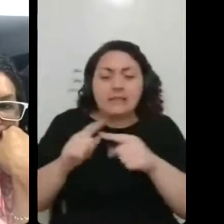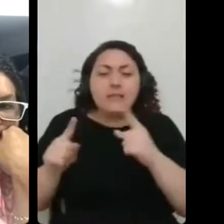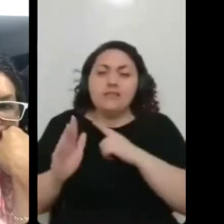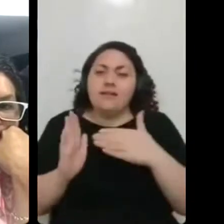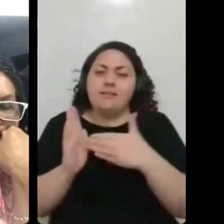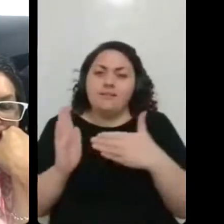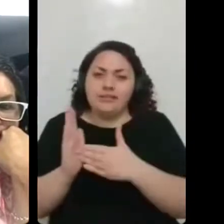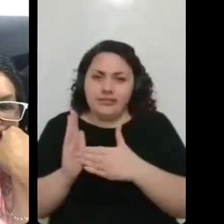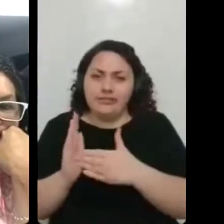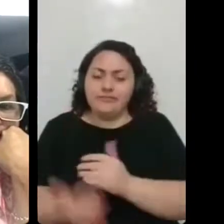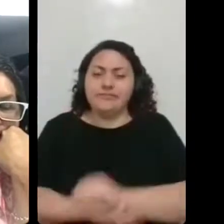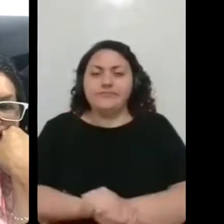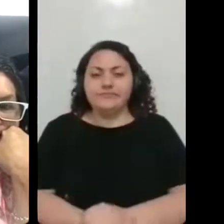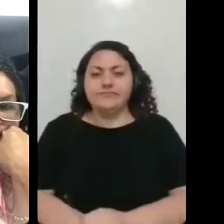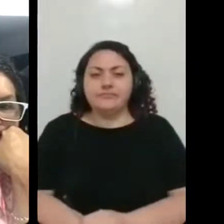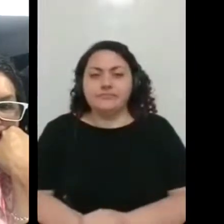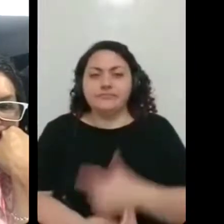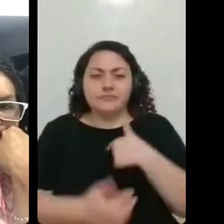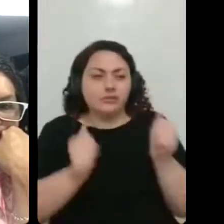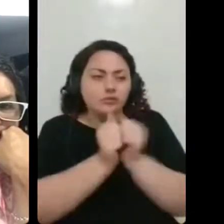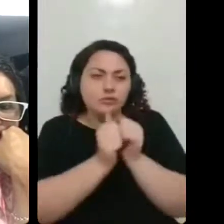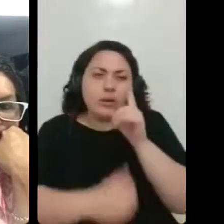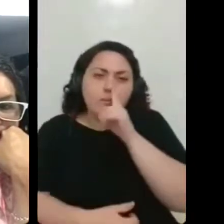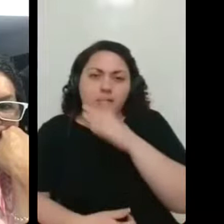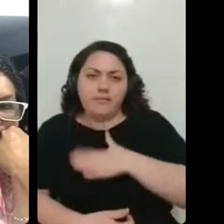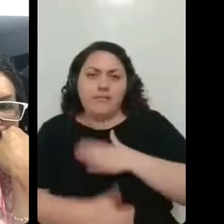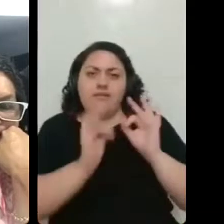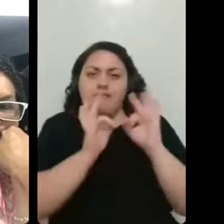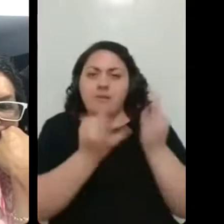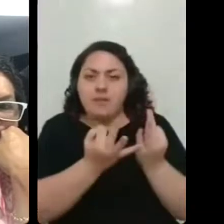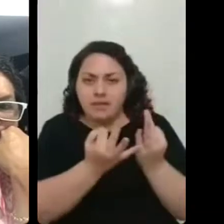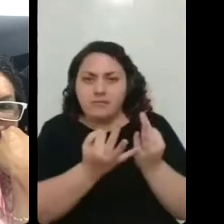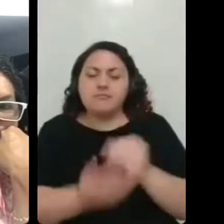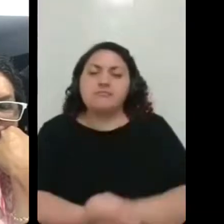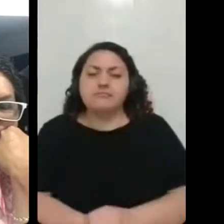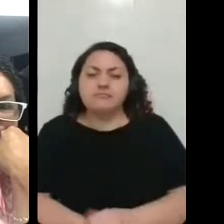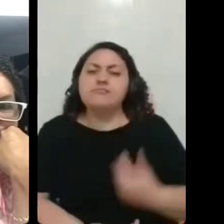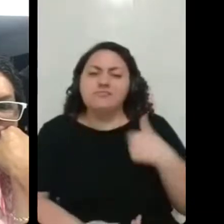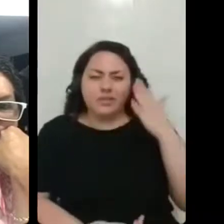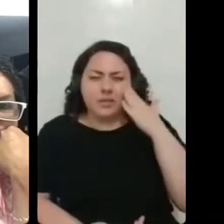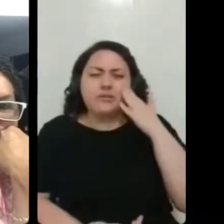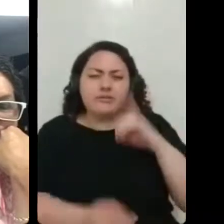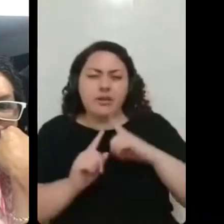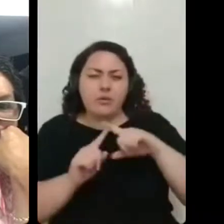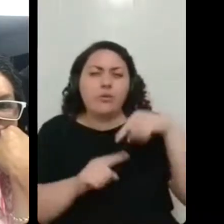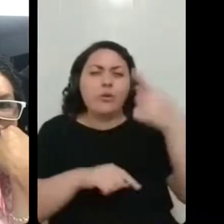eu tava ali com a minha mãe, eu tava com a minha família, eu sei que eu vou ter outro momento pra fazer essa